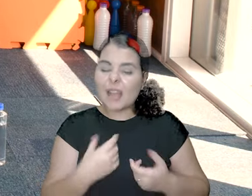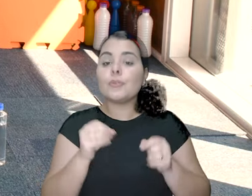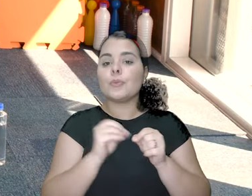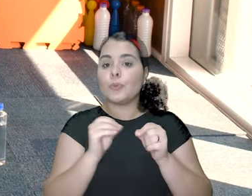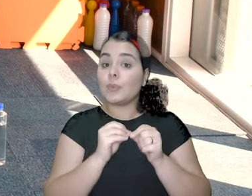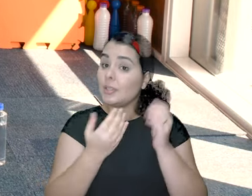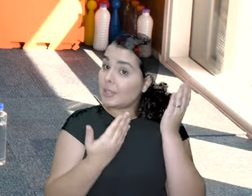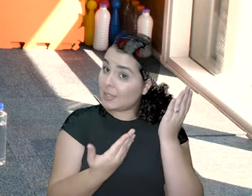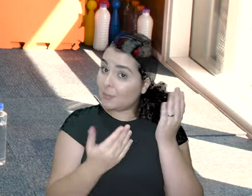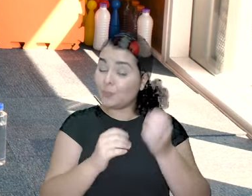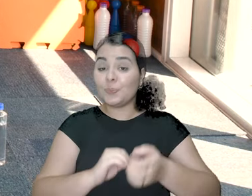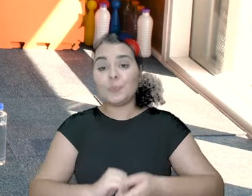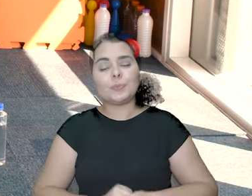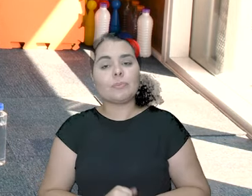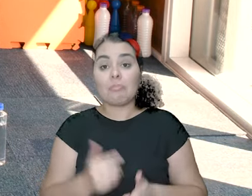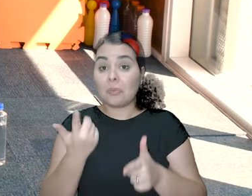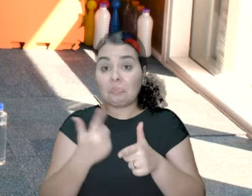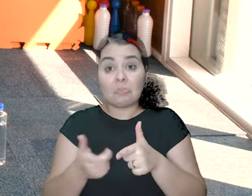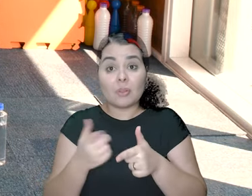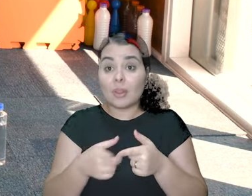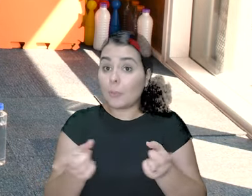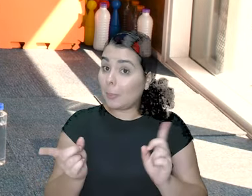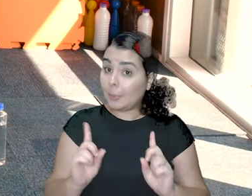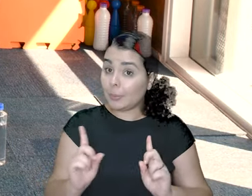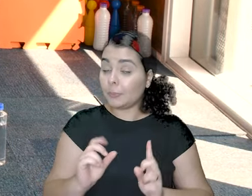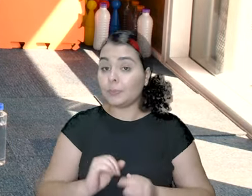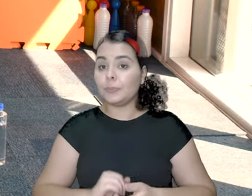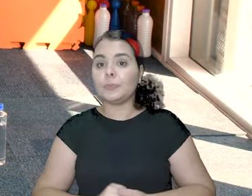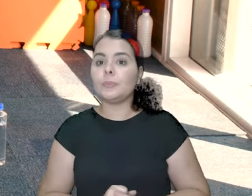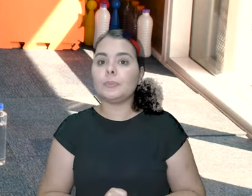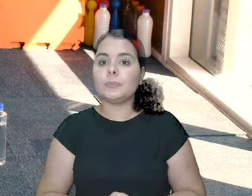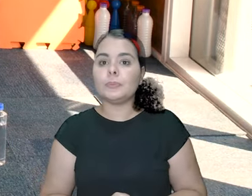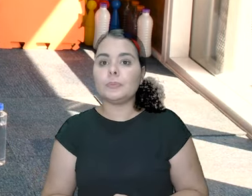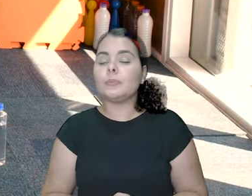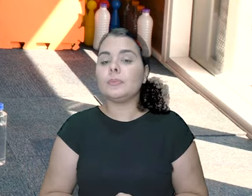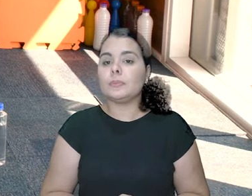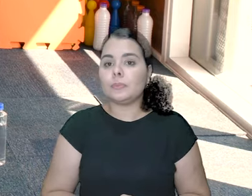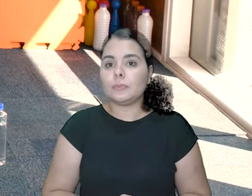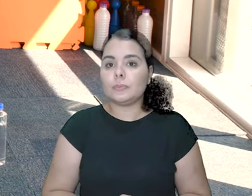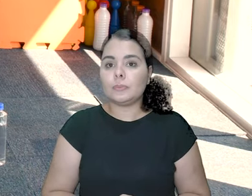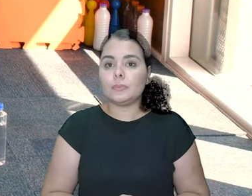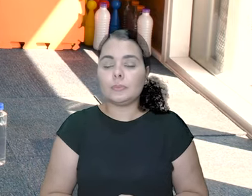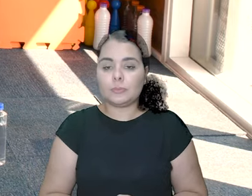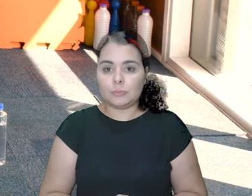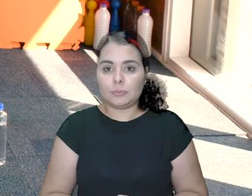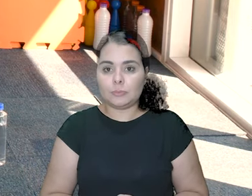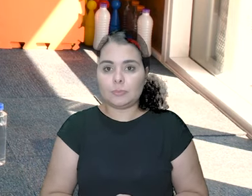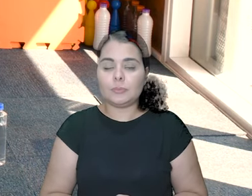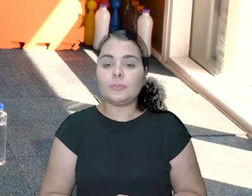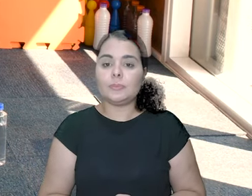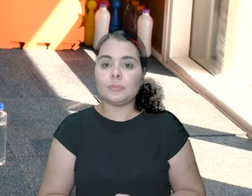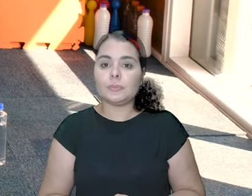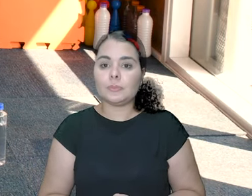Cansei, Kiki. Kiki. Vem pro ladinho. Não tem problema. Não tem problema.